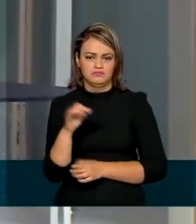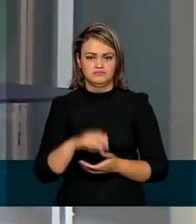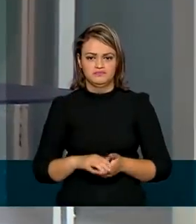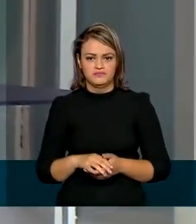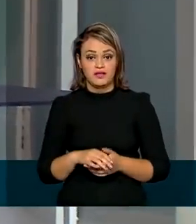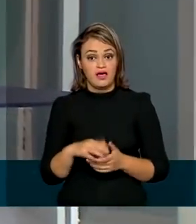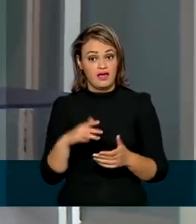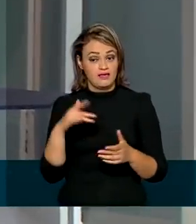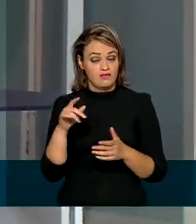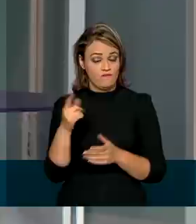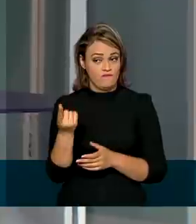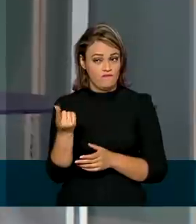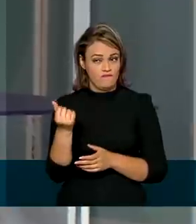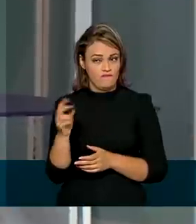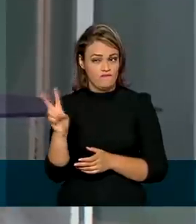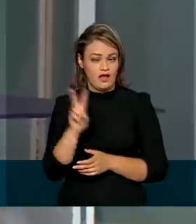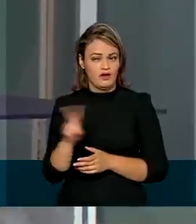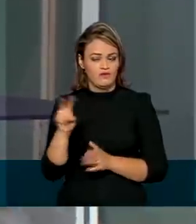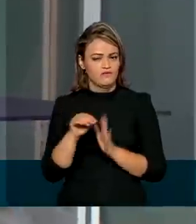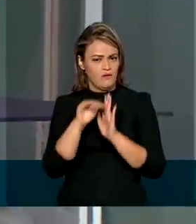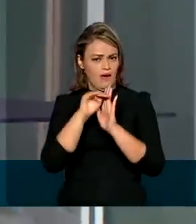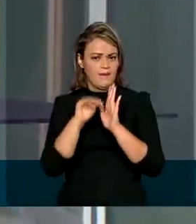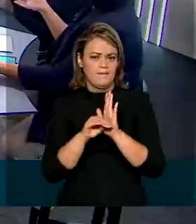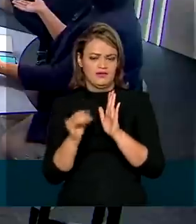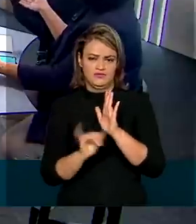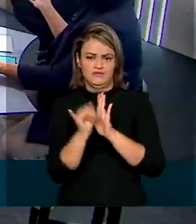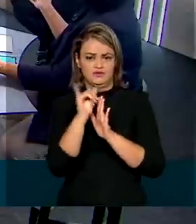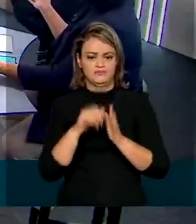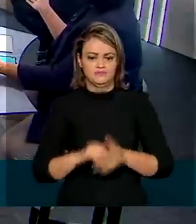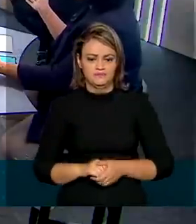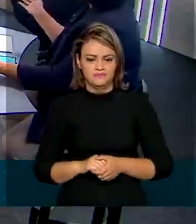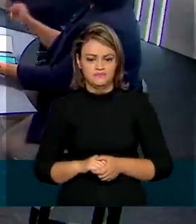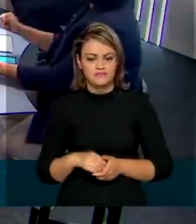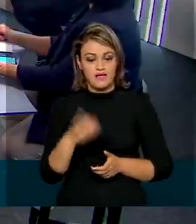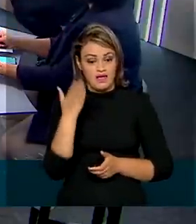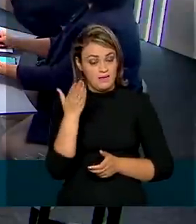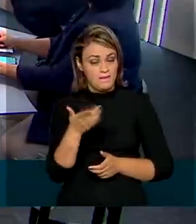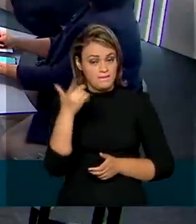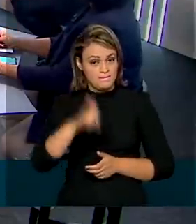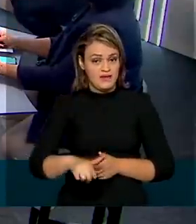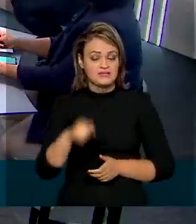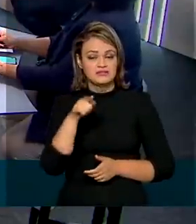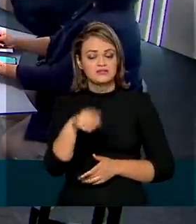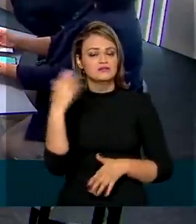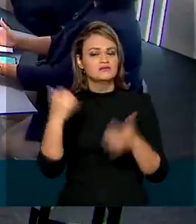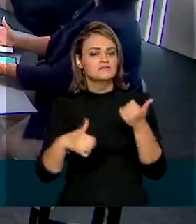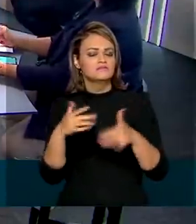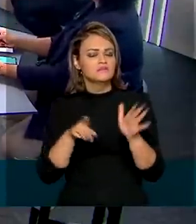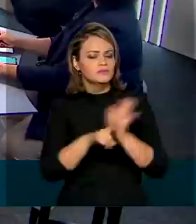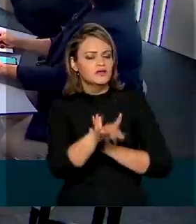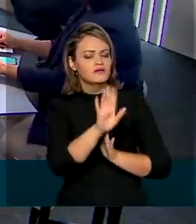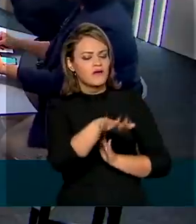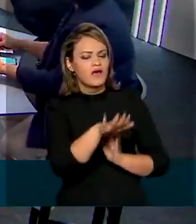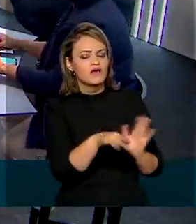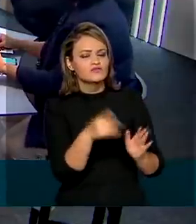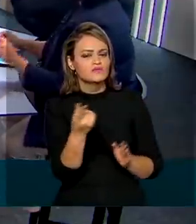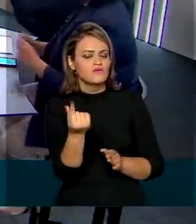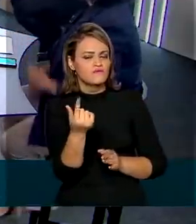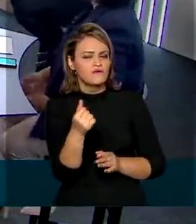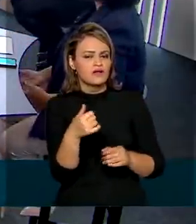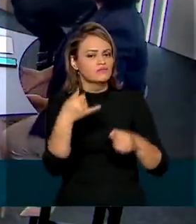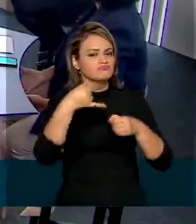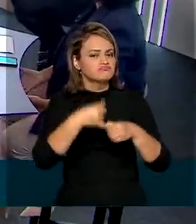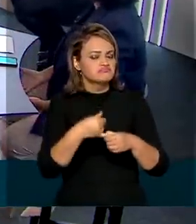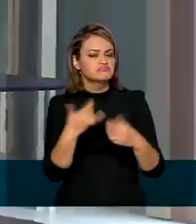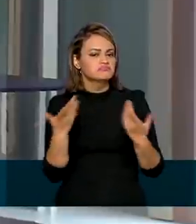anos. A tarifa ficou abaixo da inflação. O ministro de Minas e Energia também foi perguntado sobre os preços dos